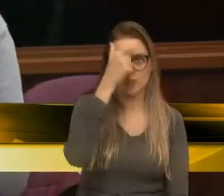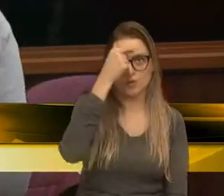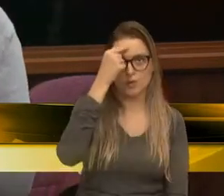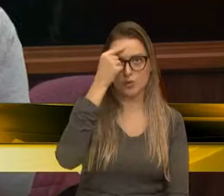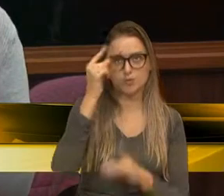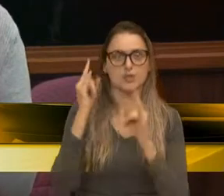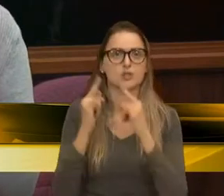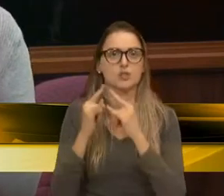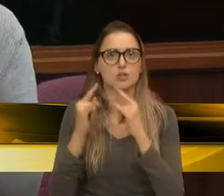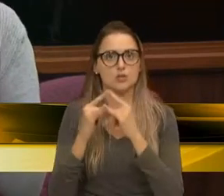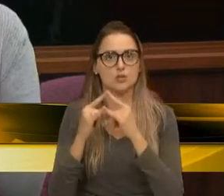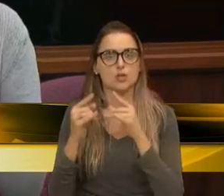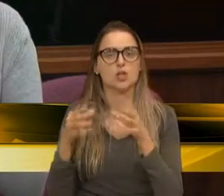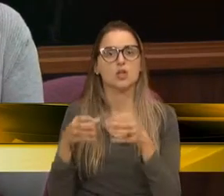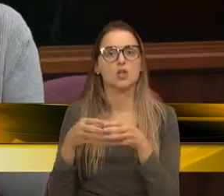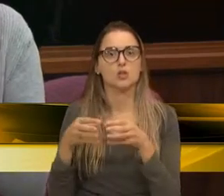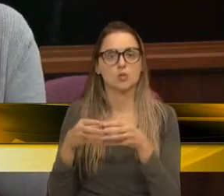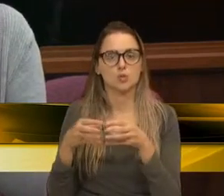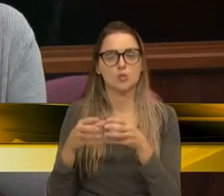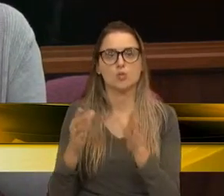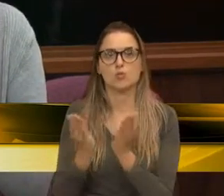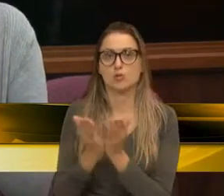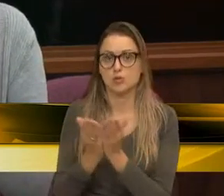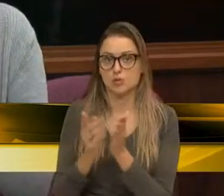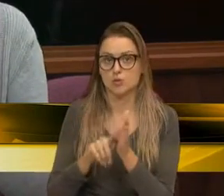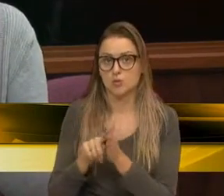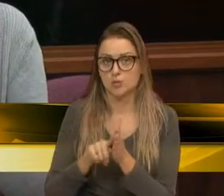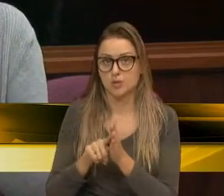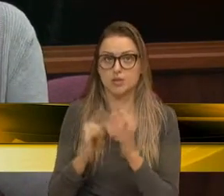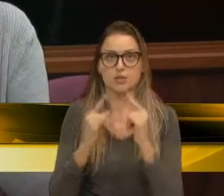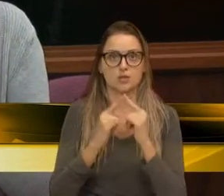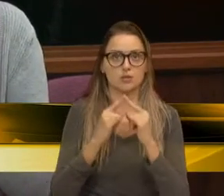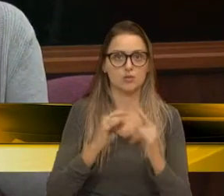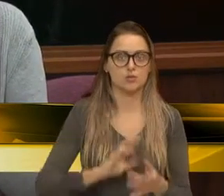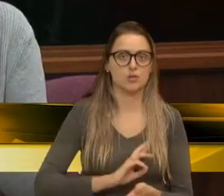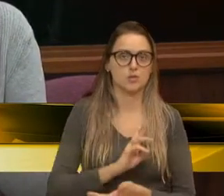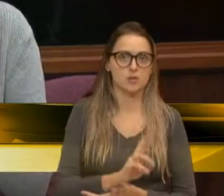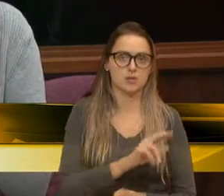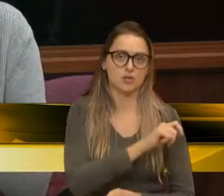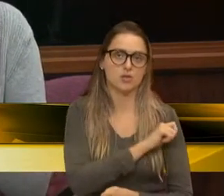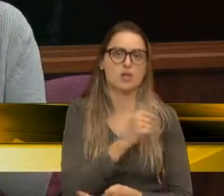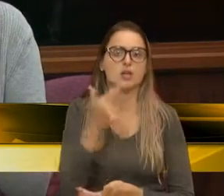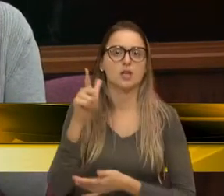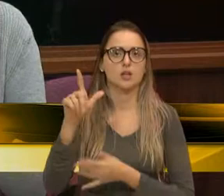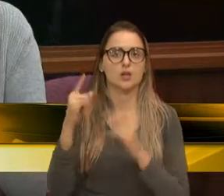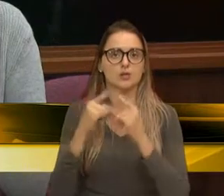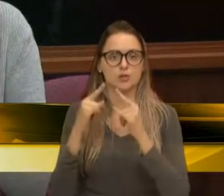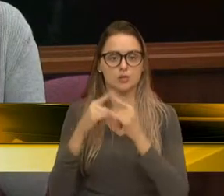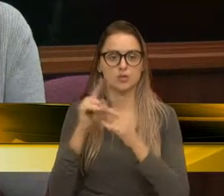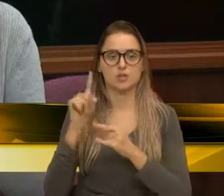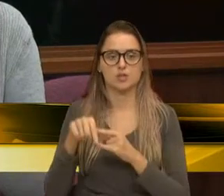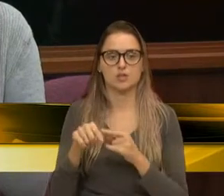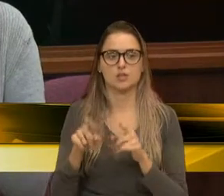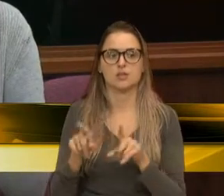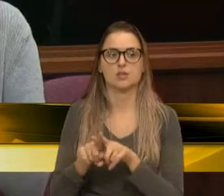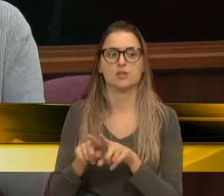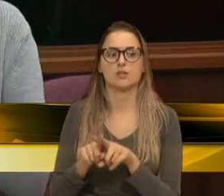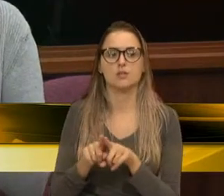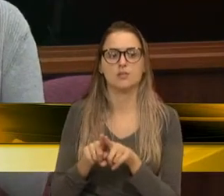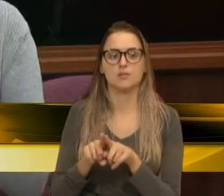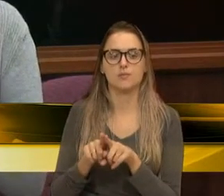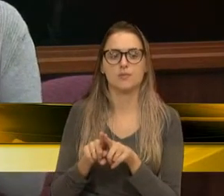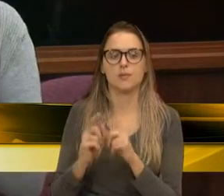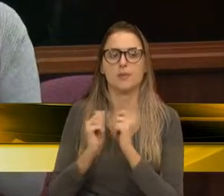instituições, núcleos de estudo e pesquisa, entidades de representação estudantil e outros órgãos que pertençam à universidade ou às